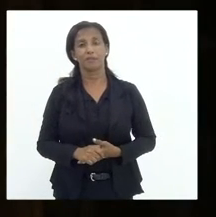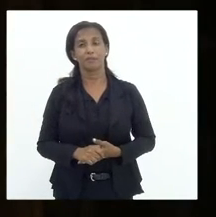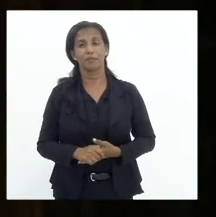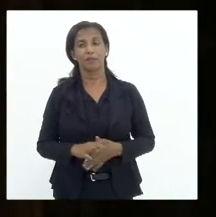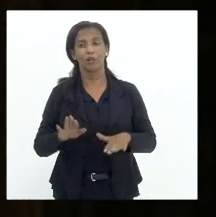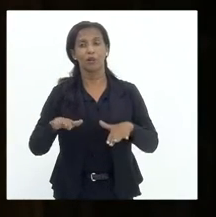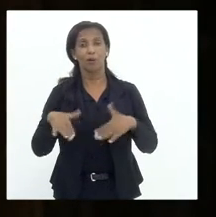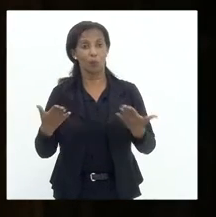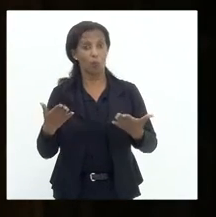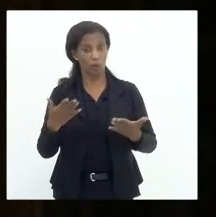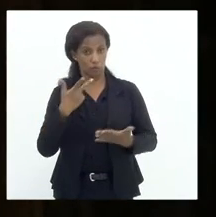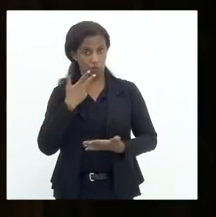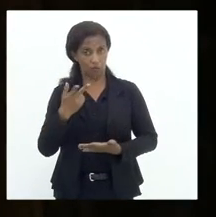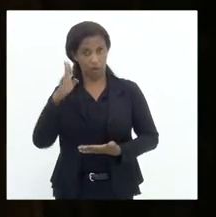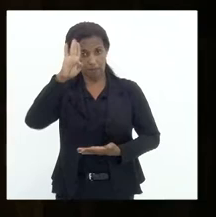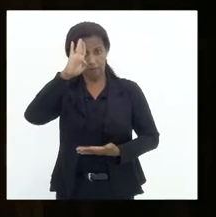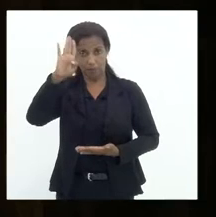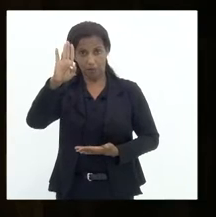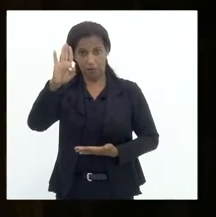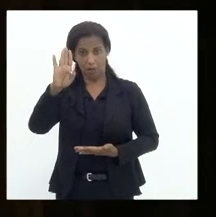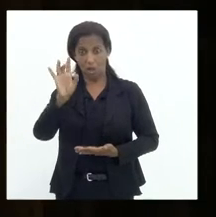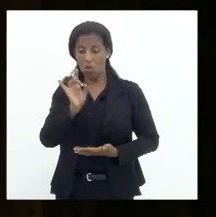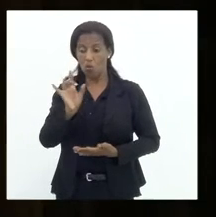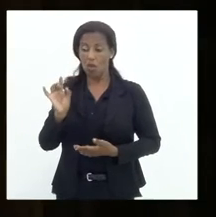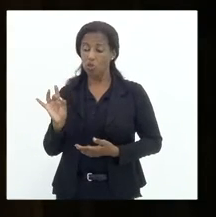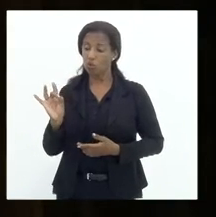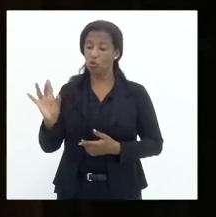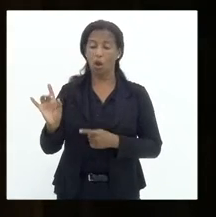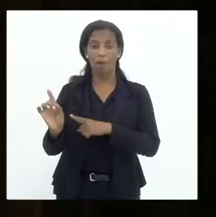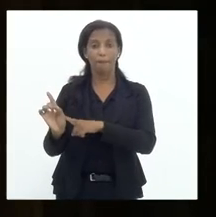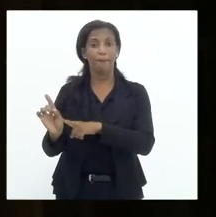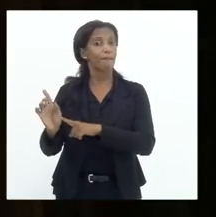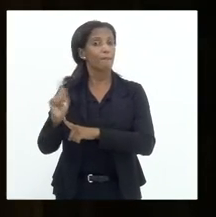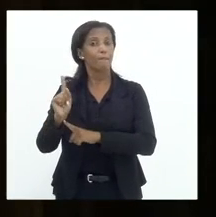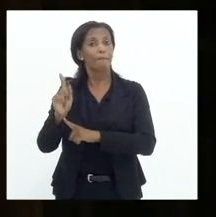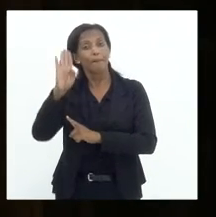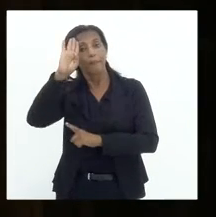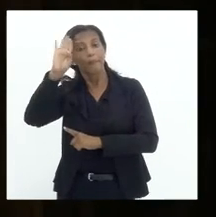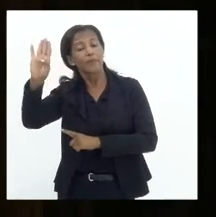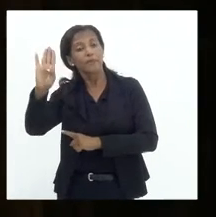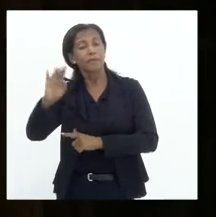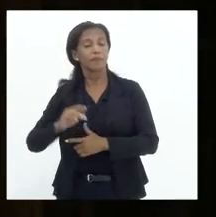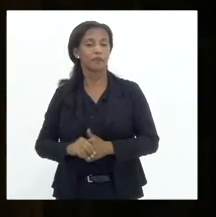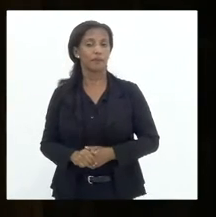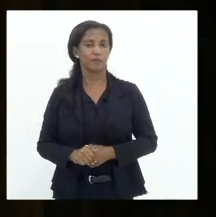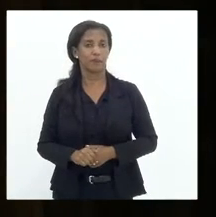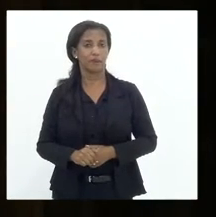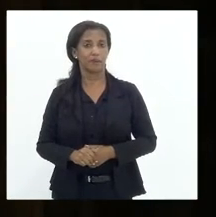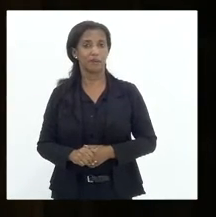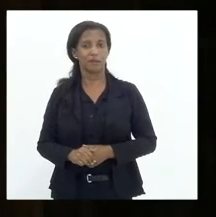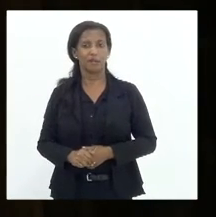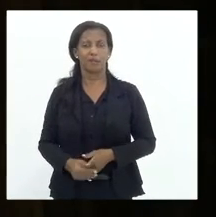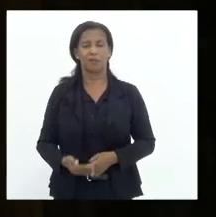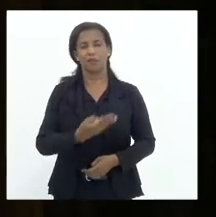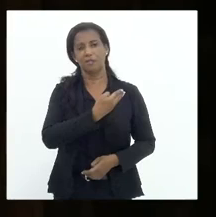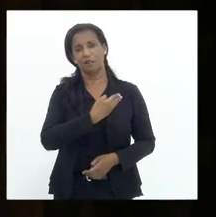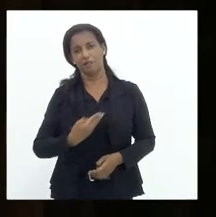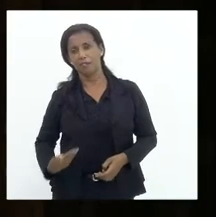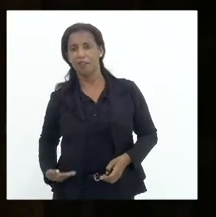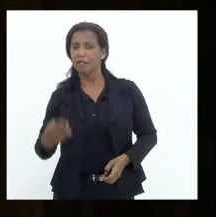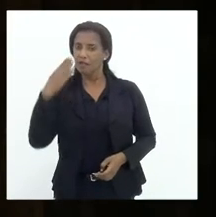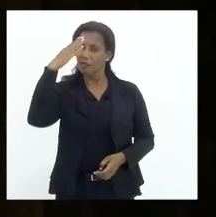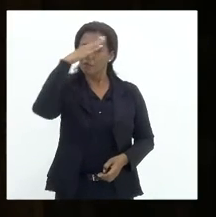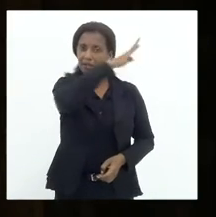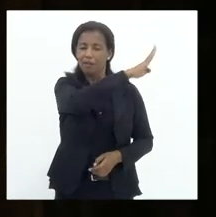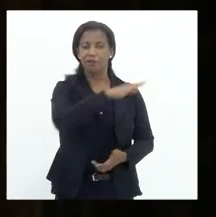quando eu digo principalmente, é que é não só, mas principalmente pelo presidente da República, que